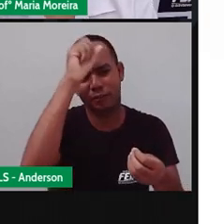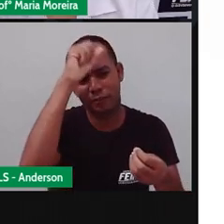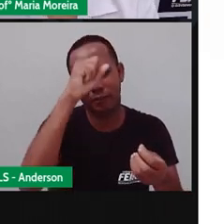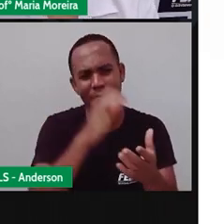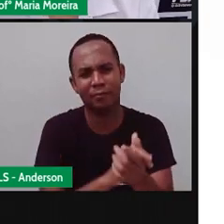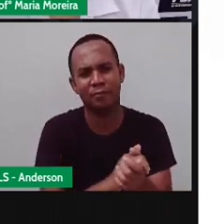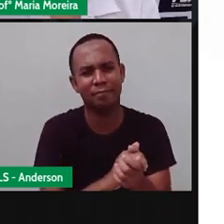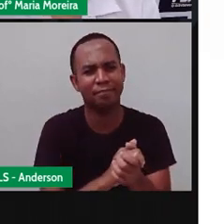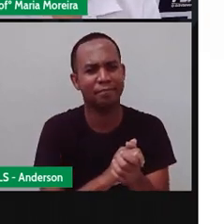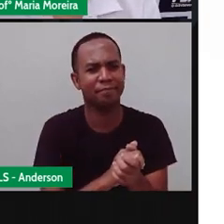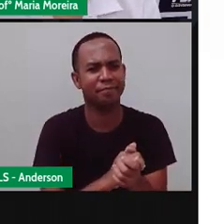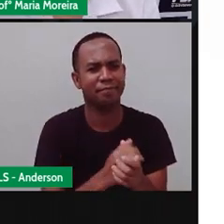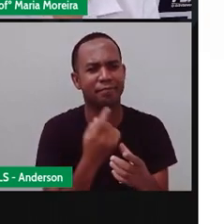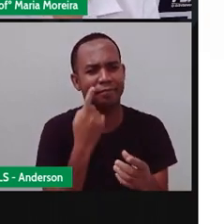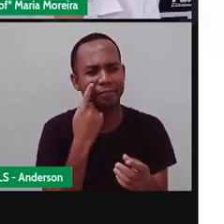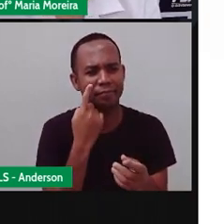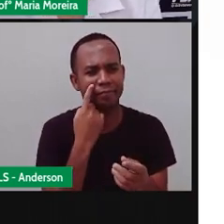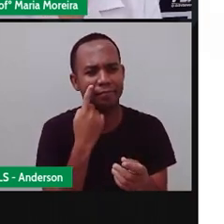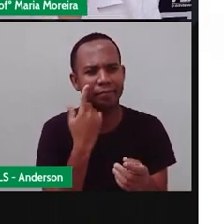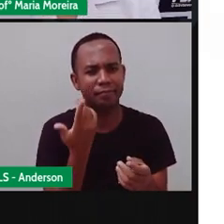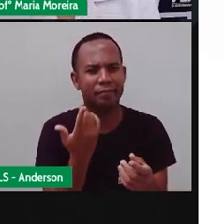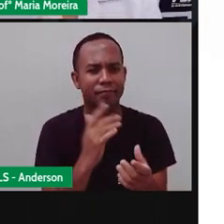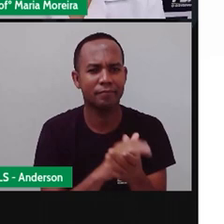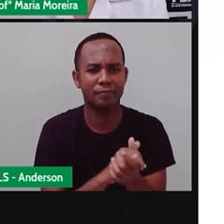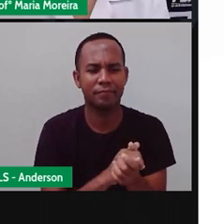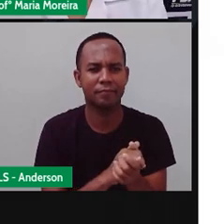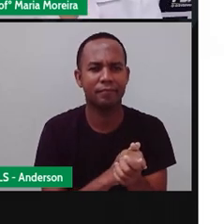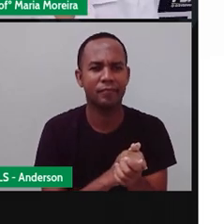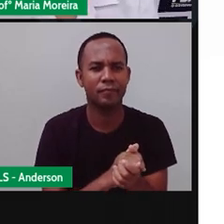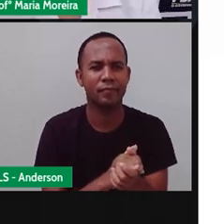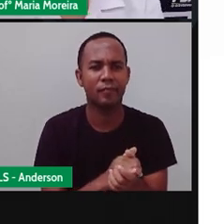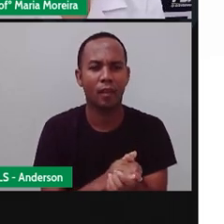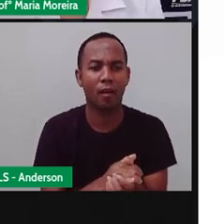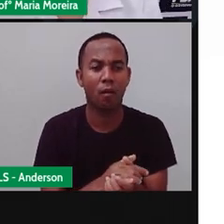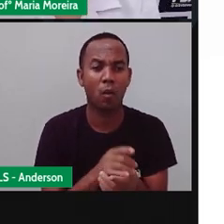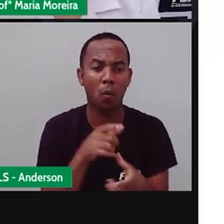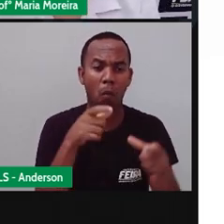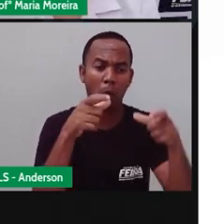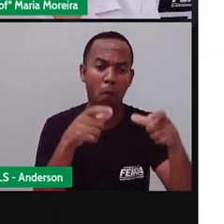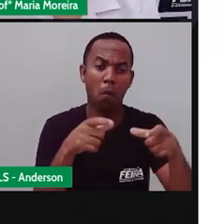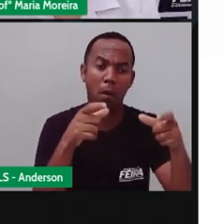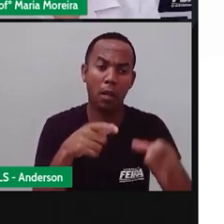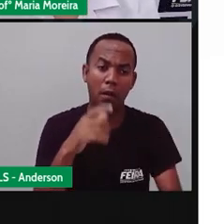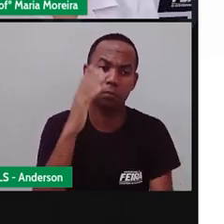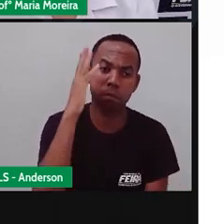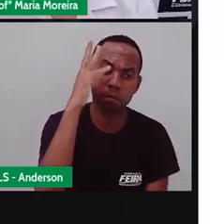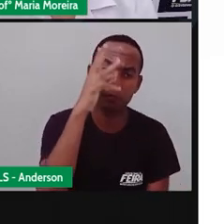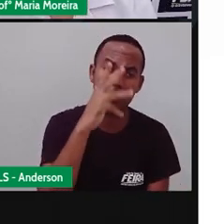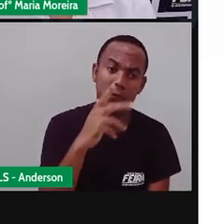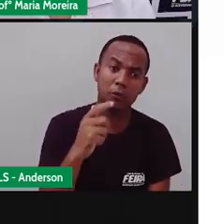Pois é, e se eu disser assim, que paisagem bonita!